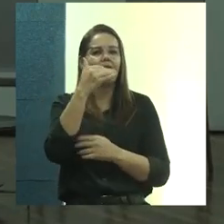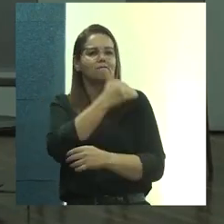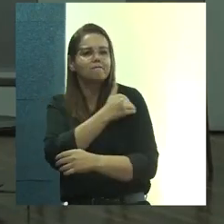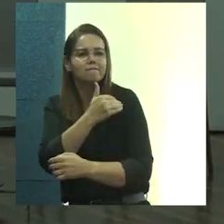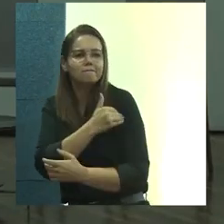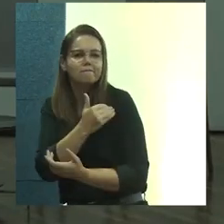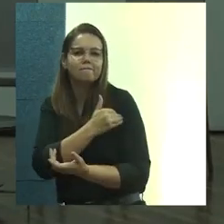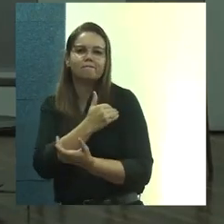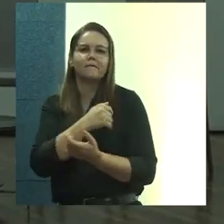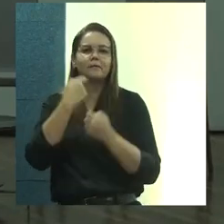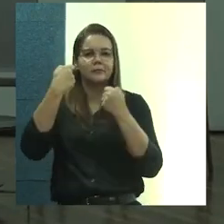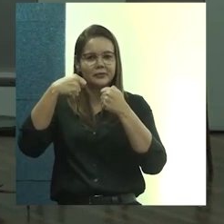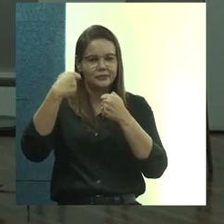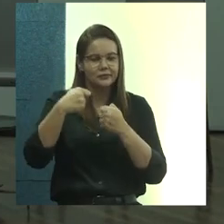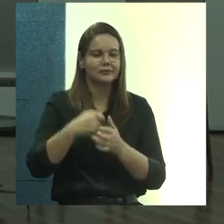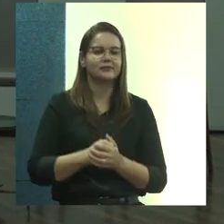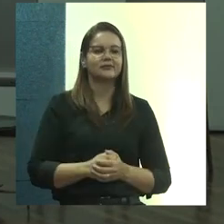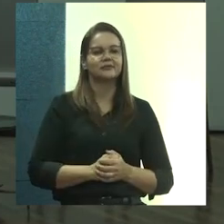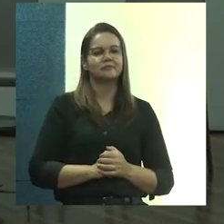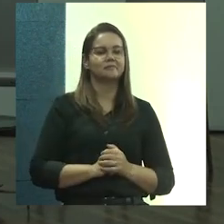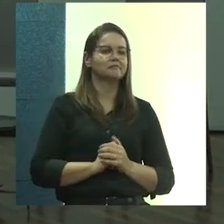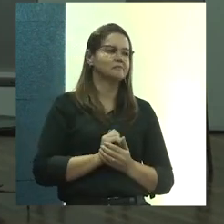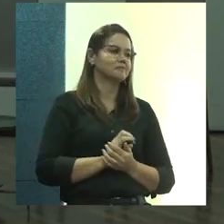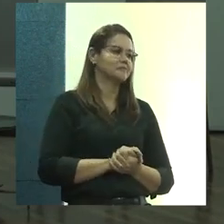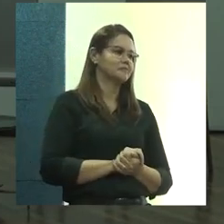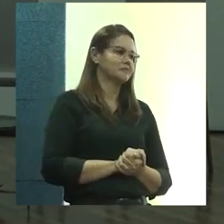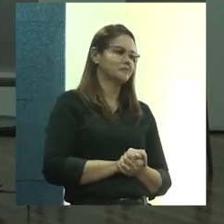presencialmente e tudo mais. Então, é isso.